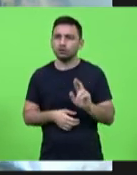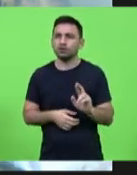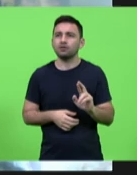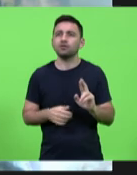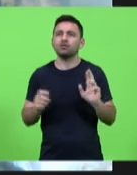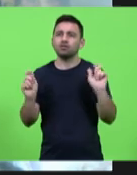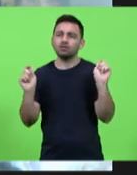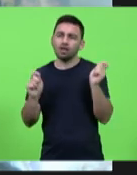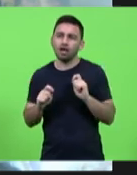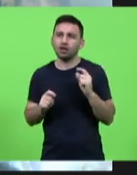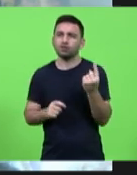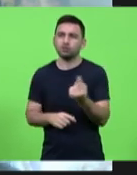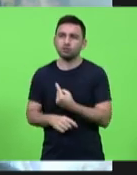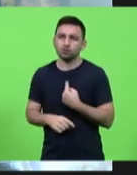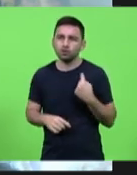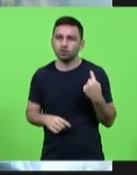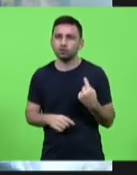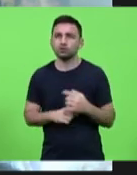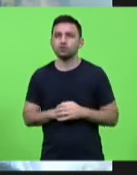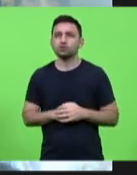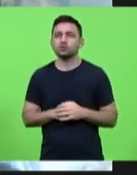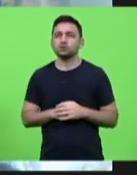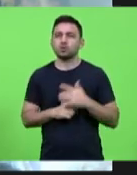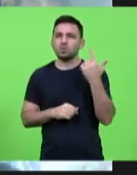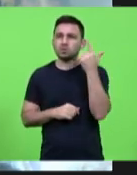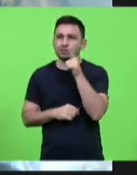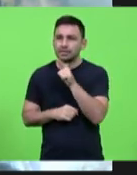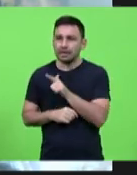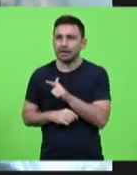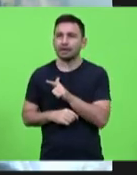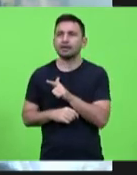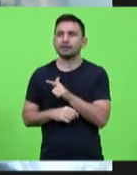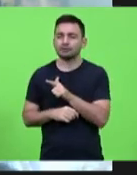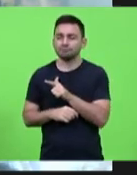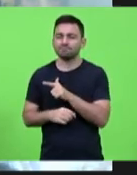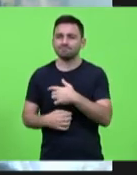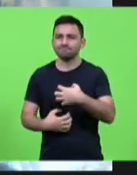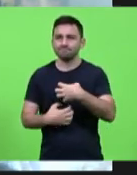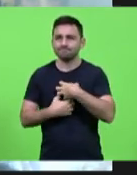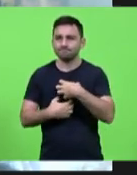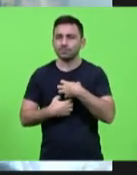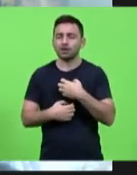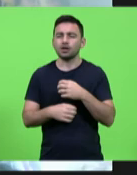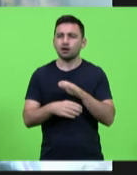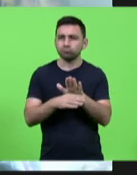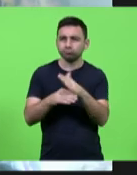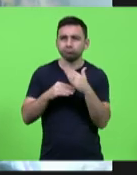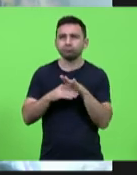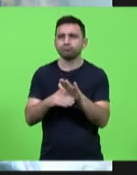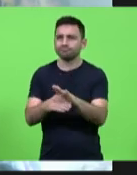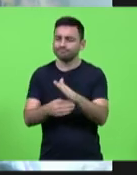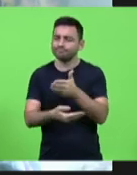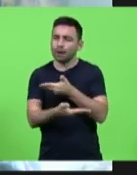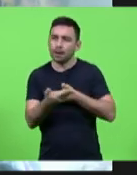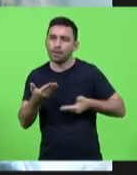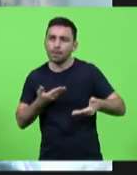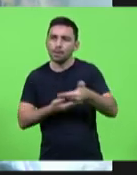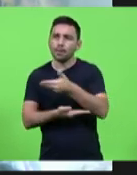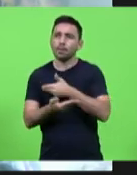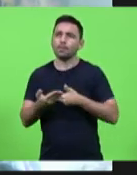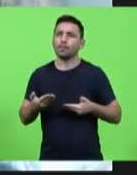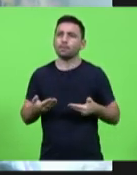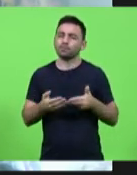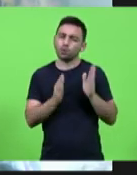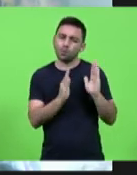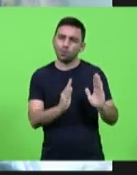possamos fazer aquilo que é a essência da existência humana cuidar uns dos outros de forma ordenada de